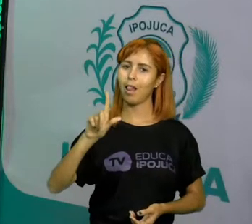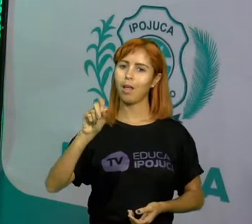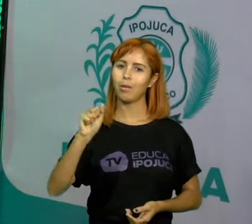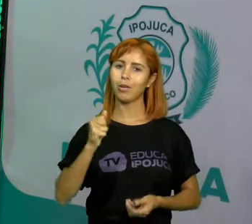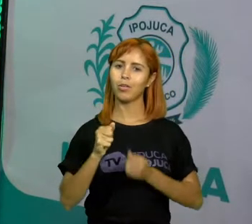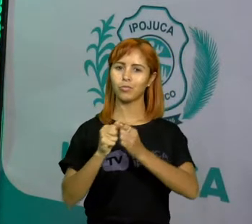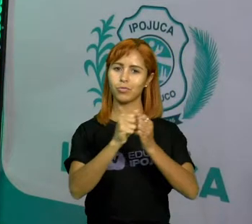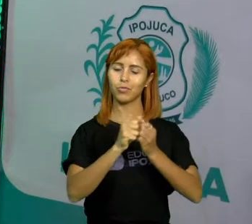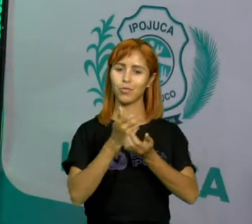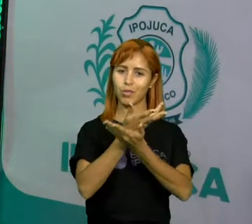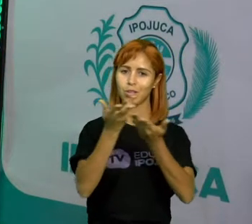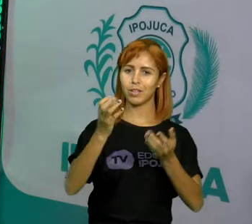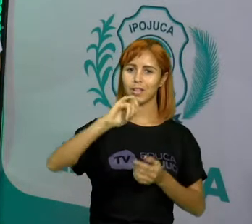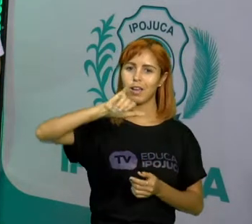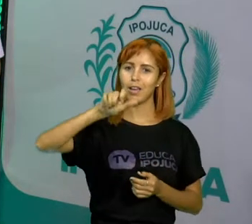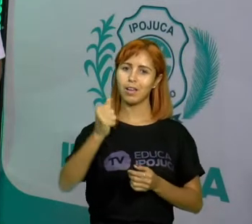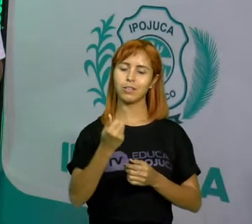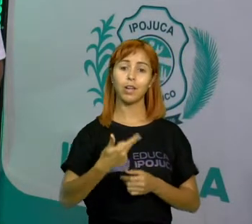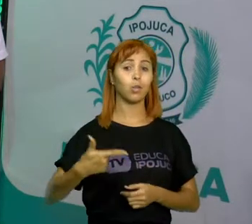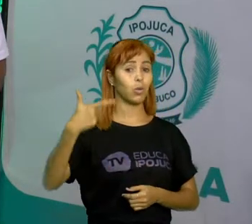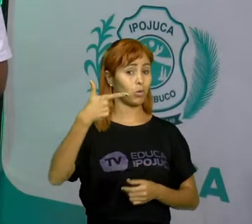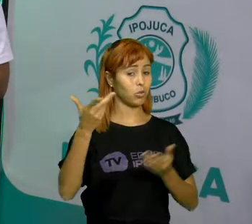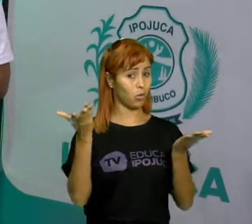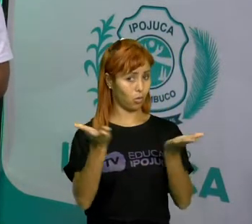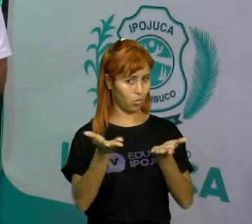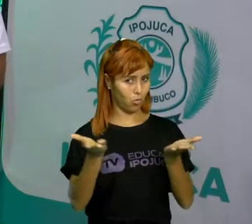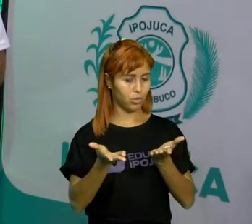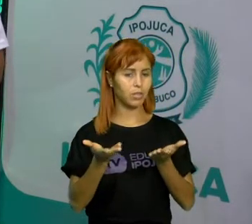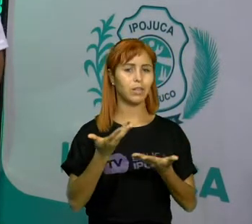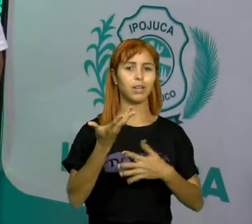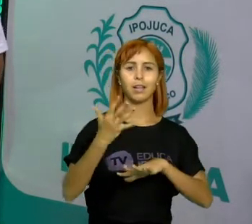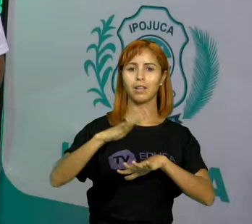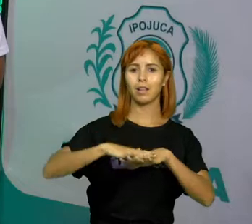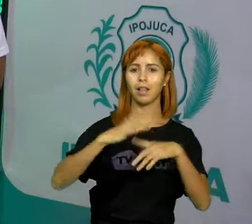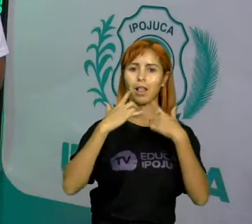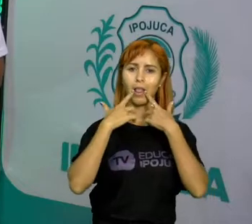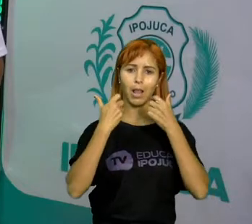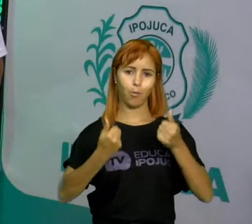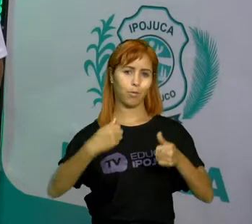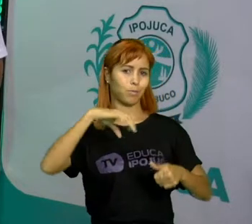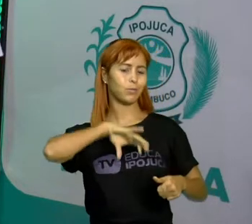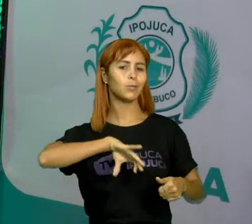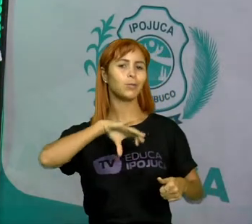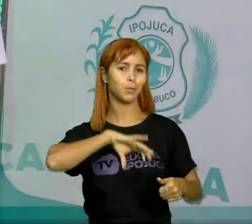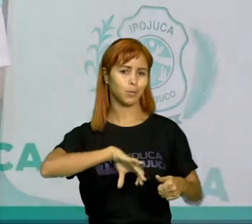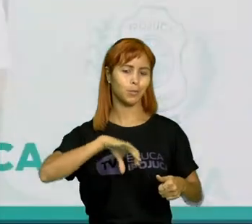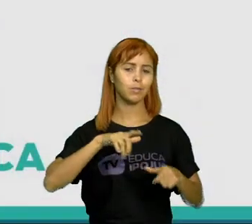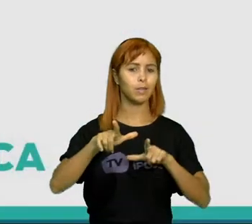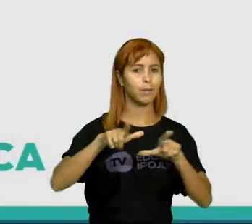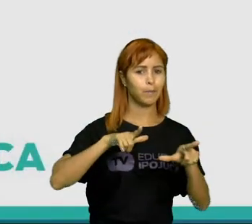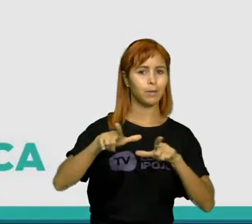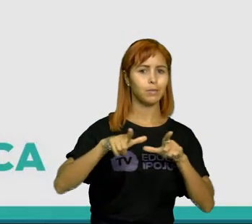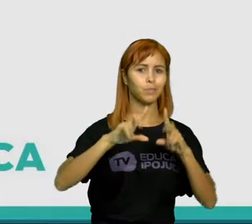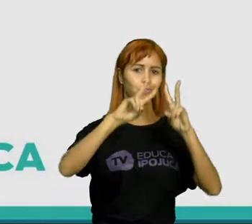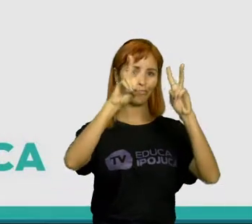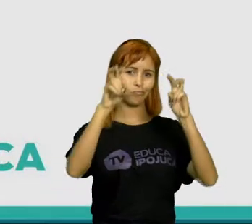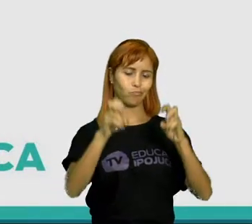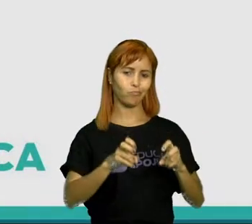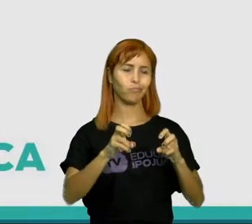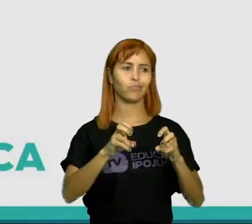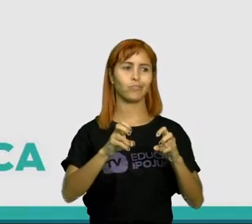vocês na EJA 2 e hoje na disciplina de língua portuguesa, trabalhando a